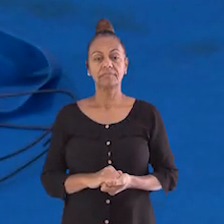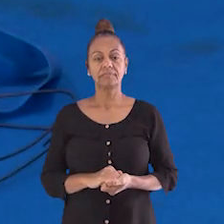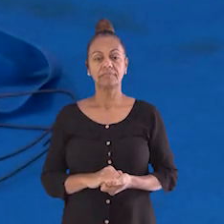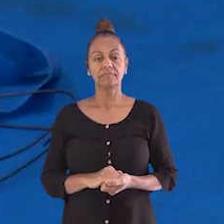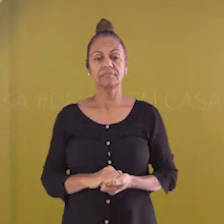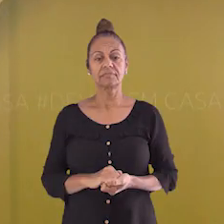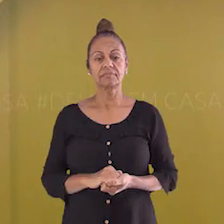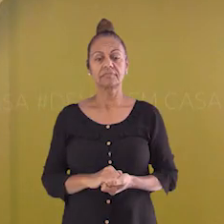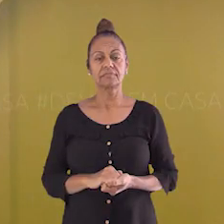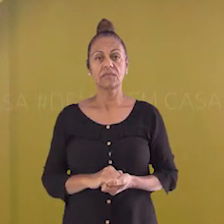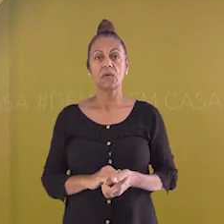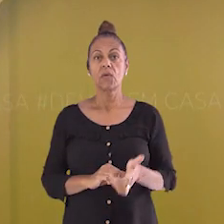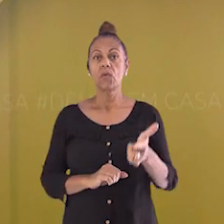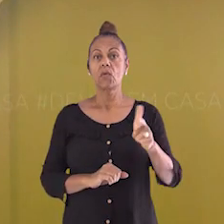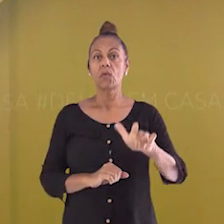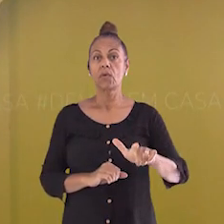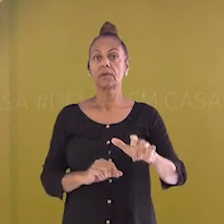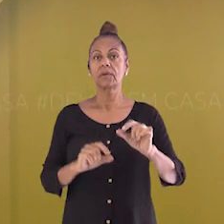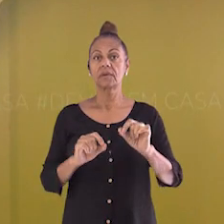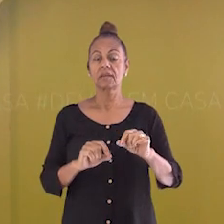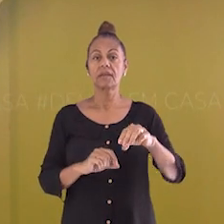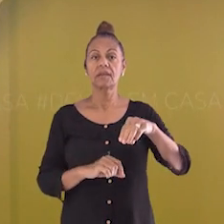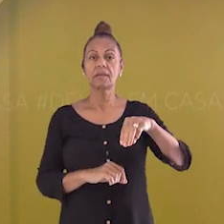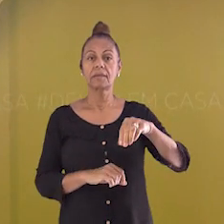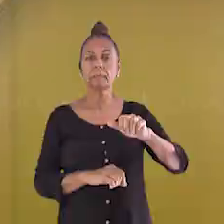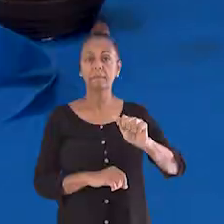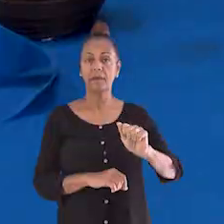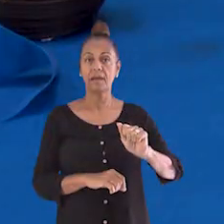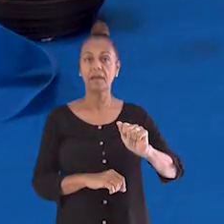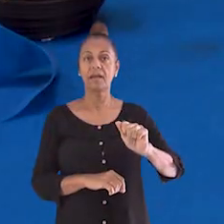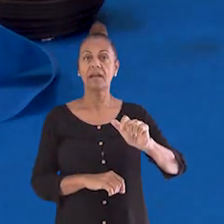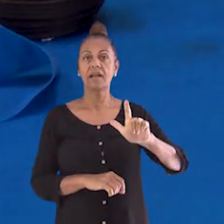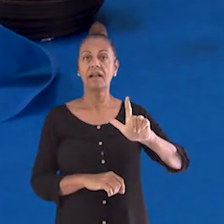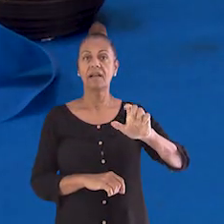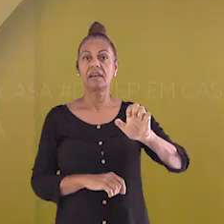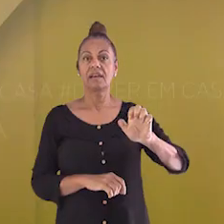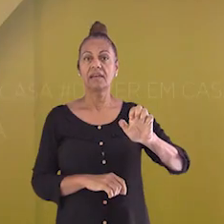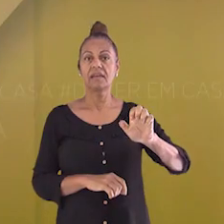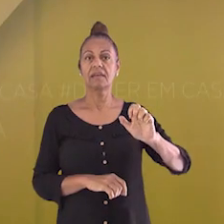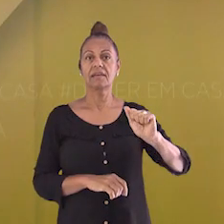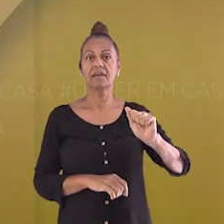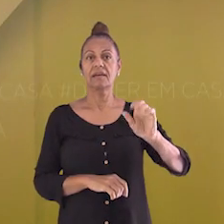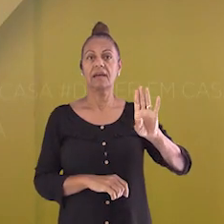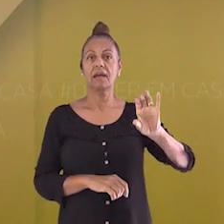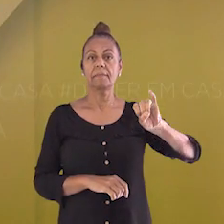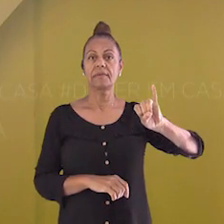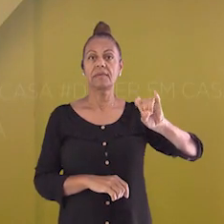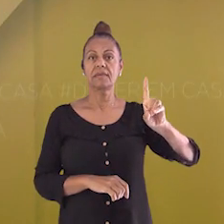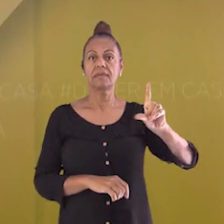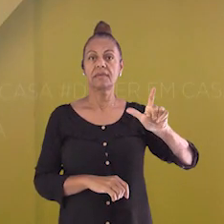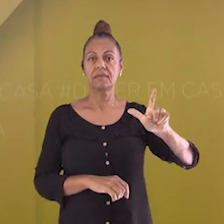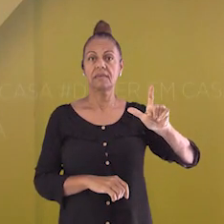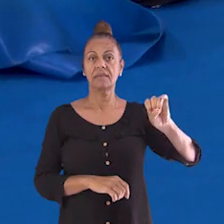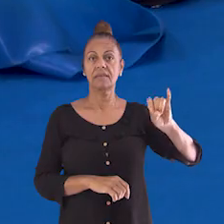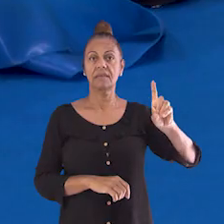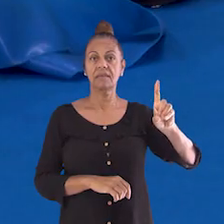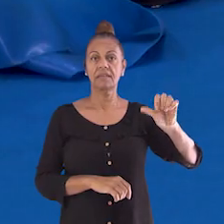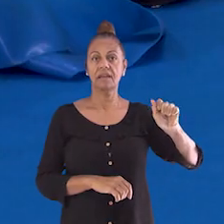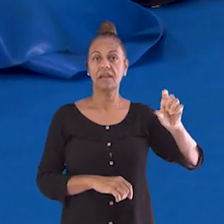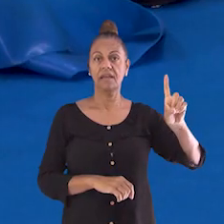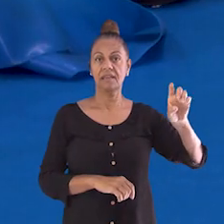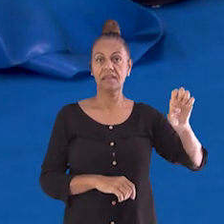Outra propriedade é a maleabilidade, ou seja, a capacidade de ser